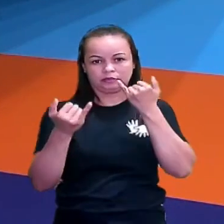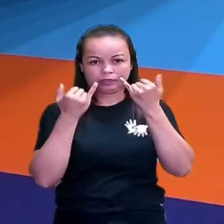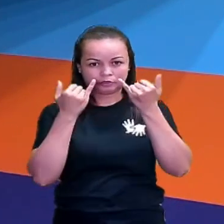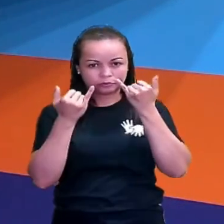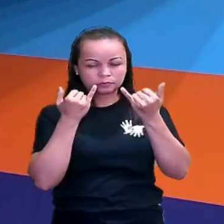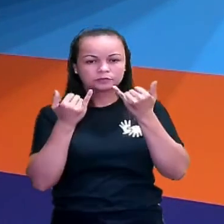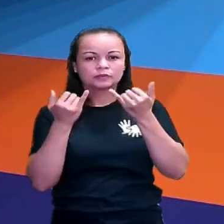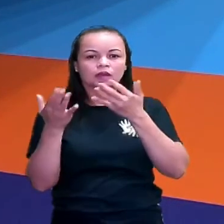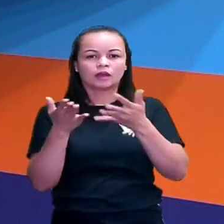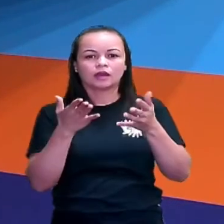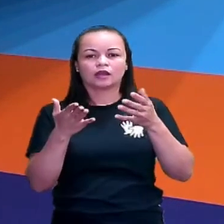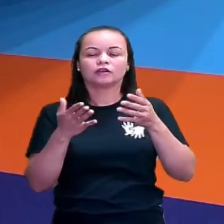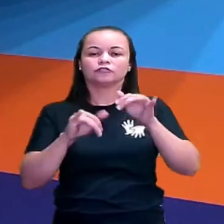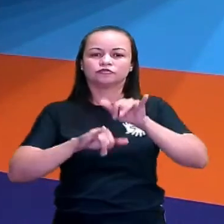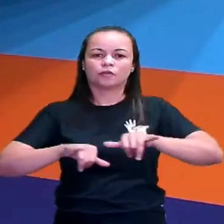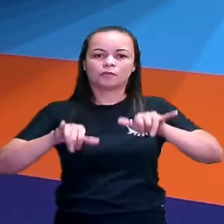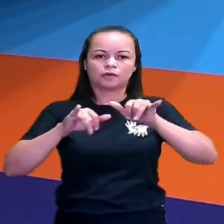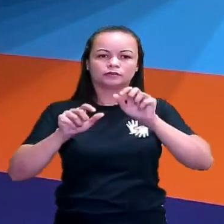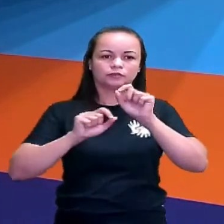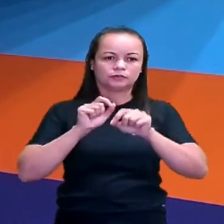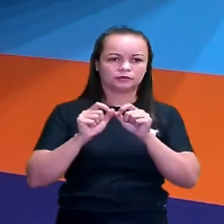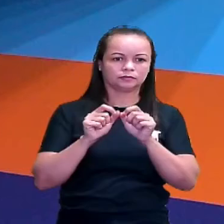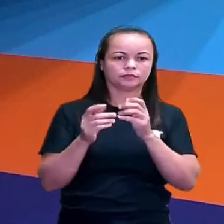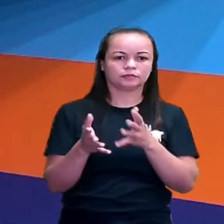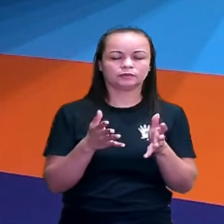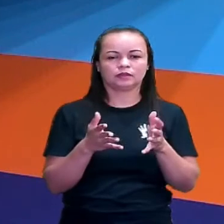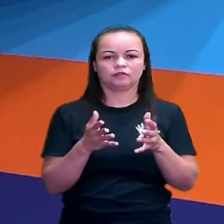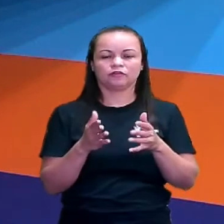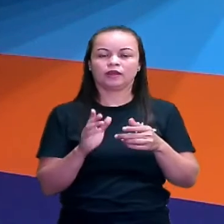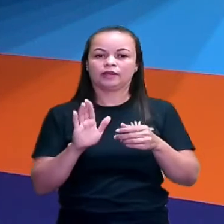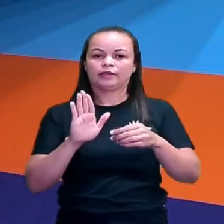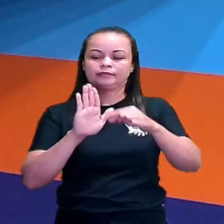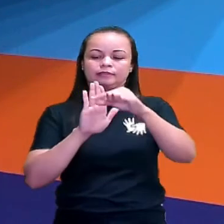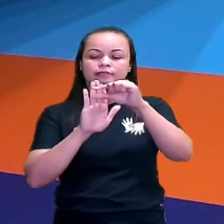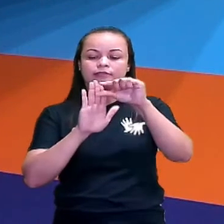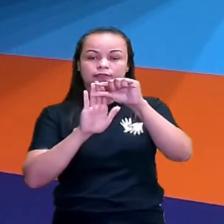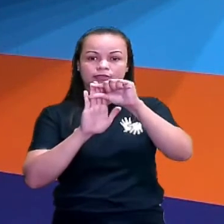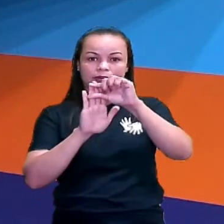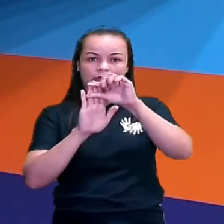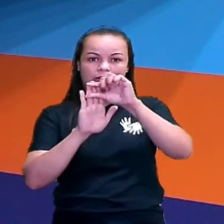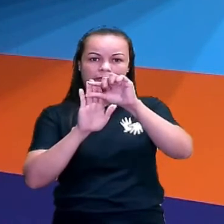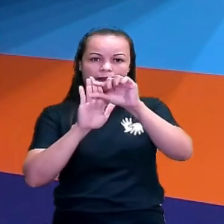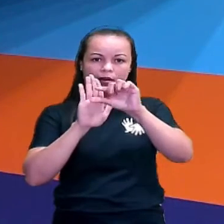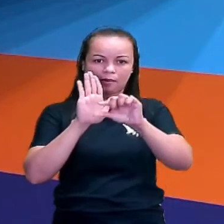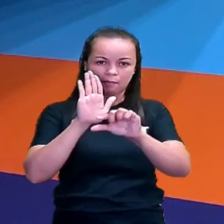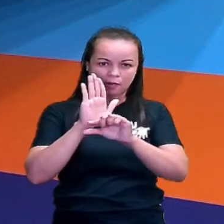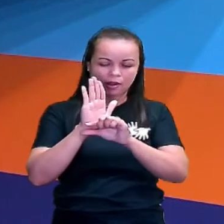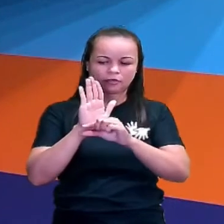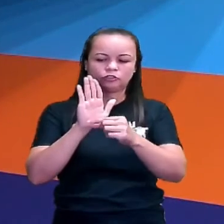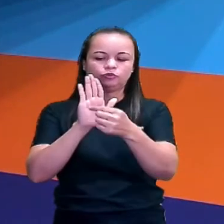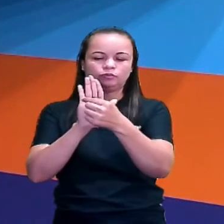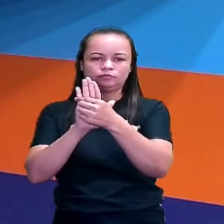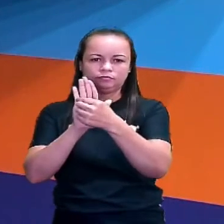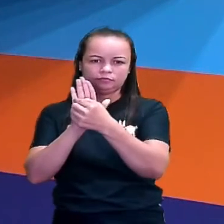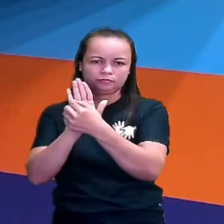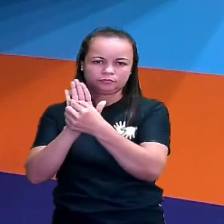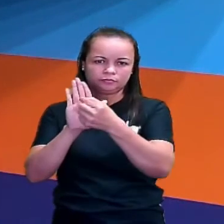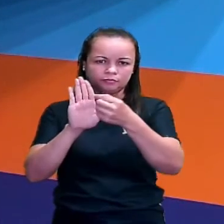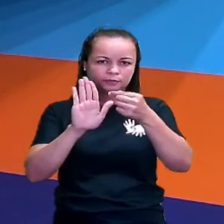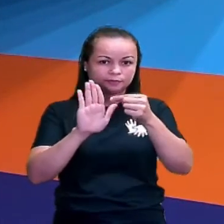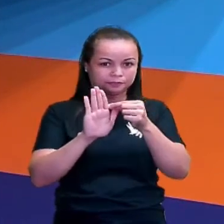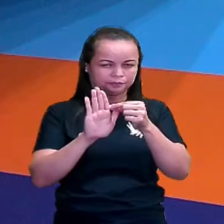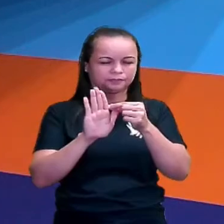A gente vai ler de cima para baixo e daqui, ó, da esquerda para